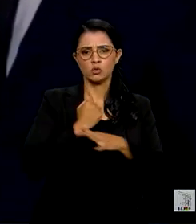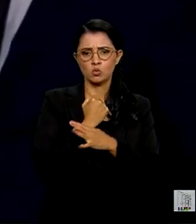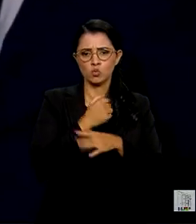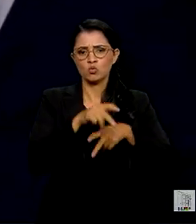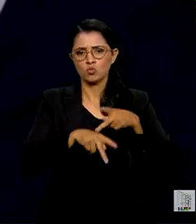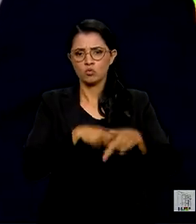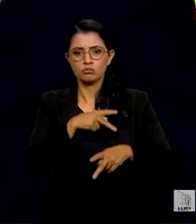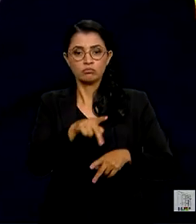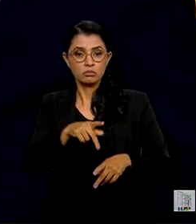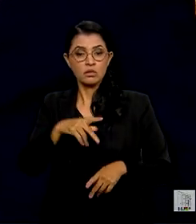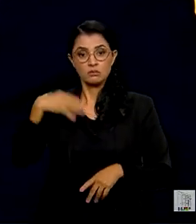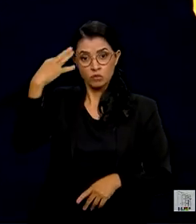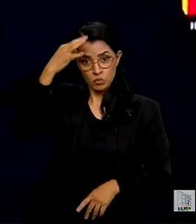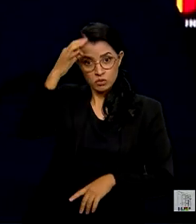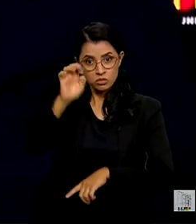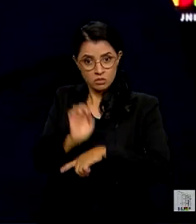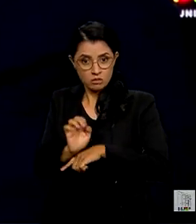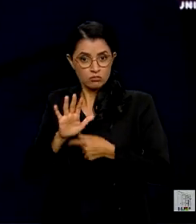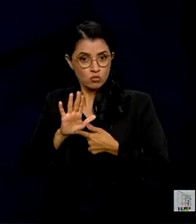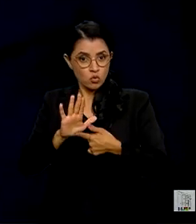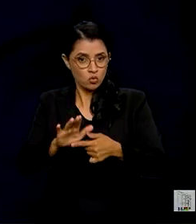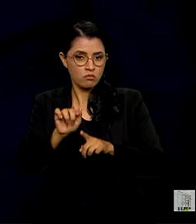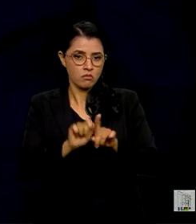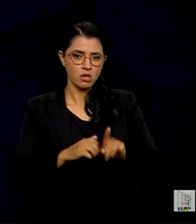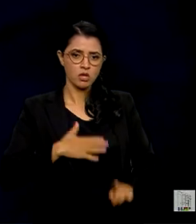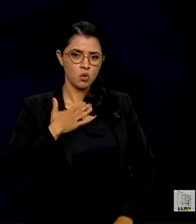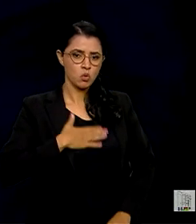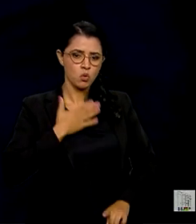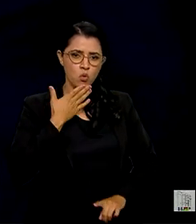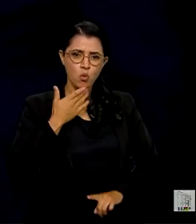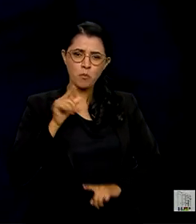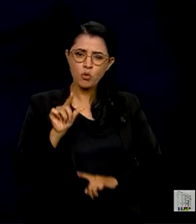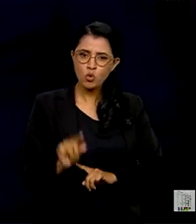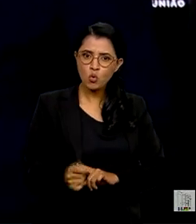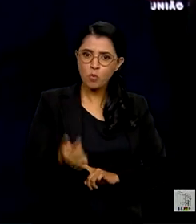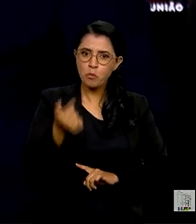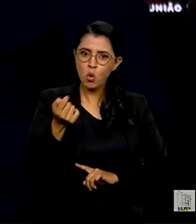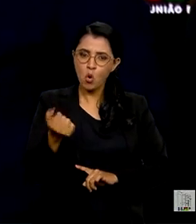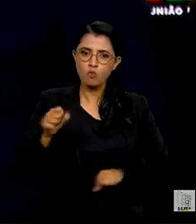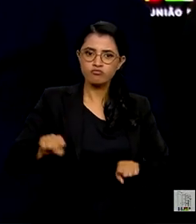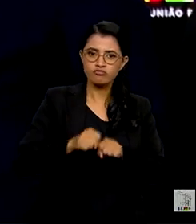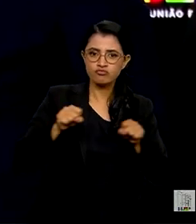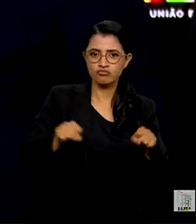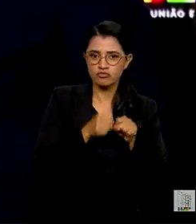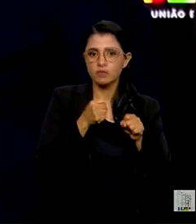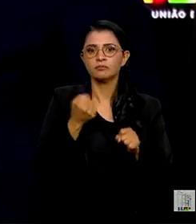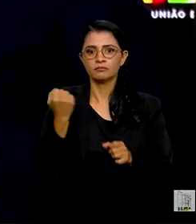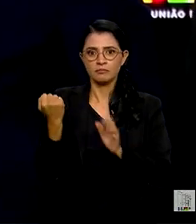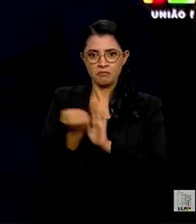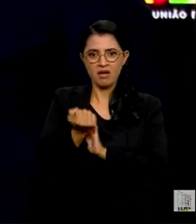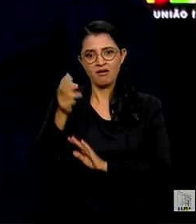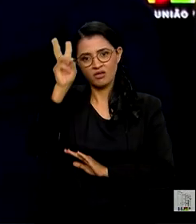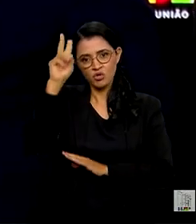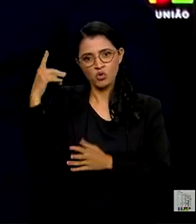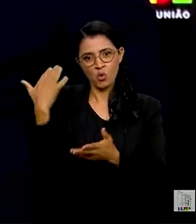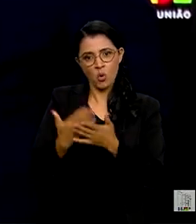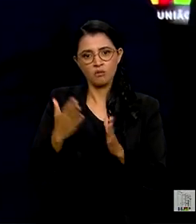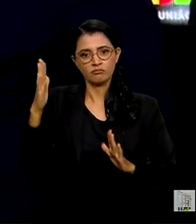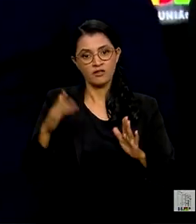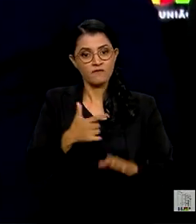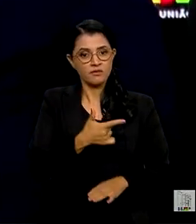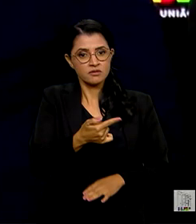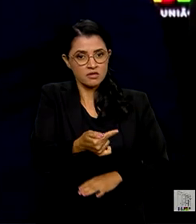O Espírito Santo, que apresentou em agosto o menor número de homicídios da série histórica em 27